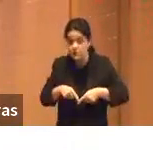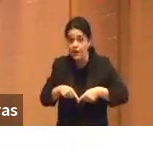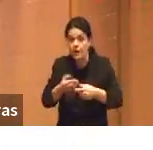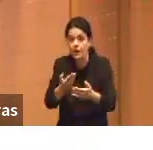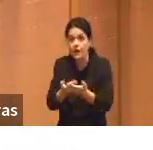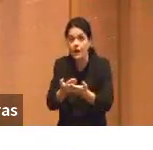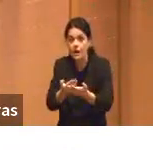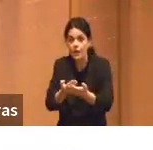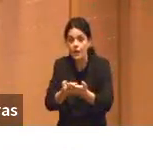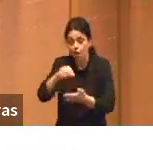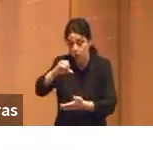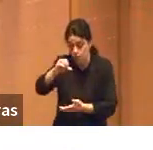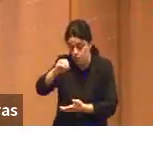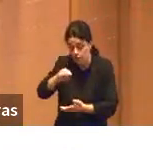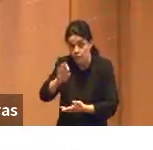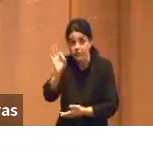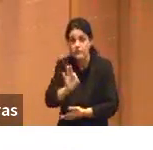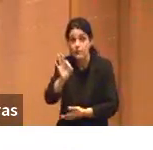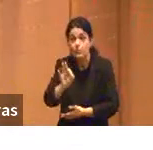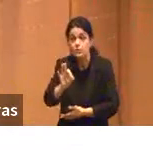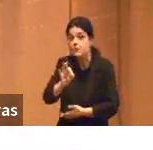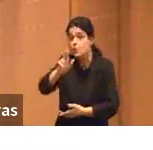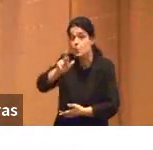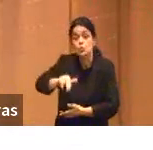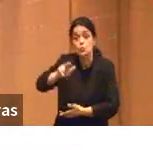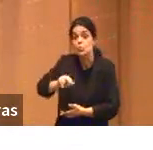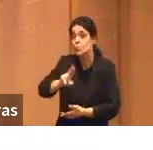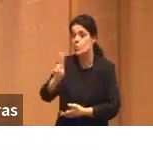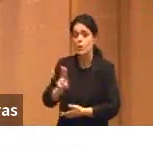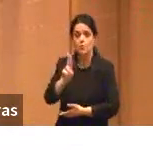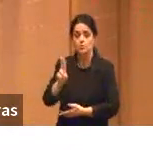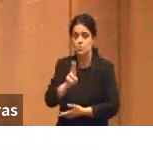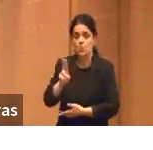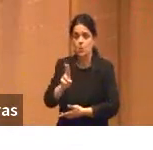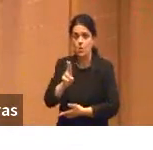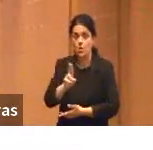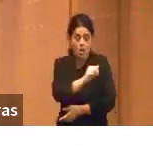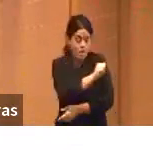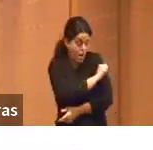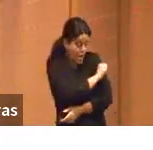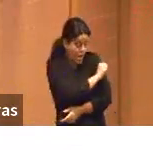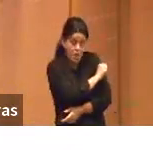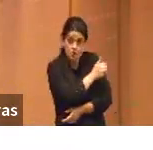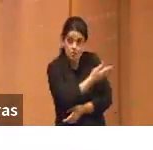para alguma atividade. ou seja, os alunos estão usando e os professores não estão nem aí.